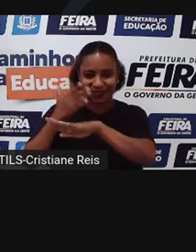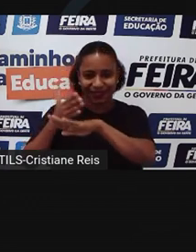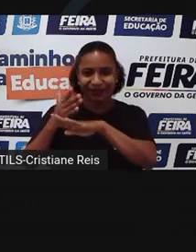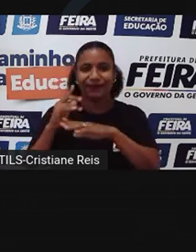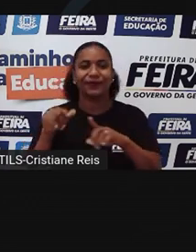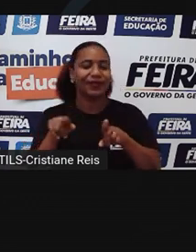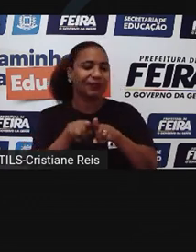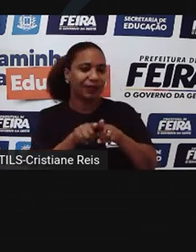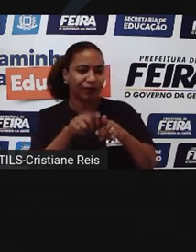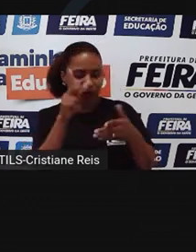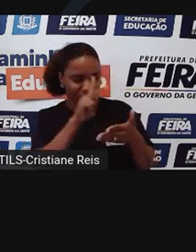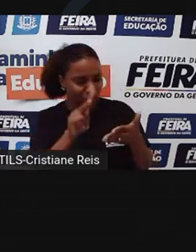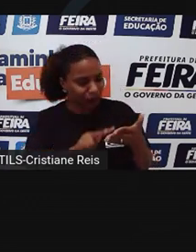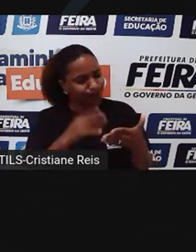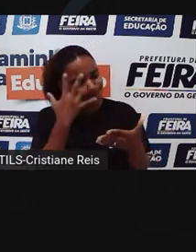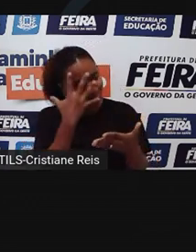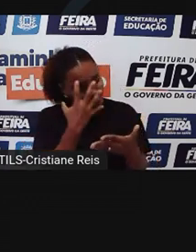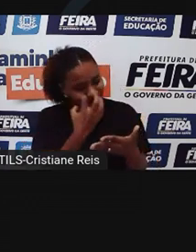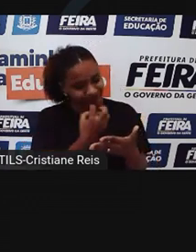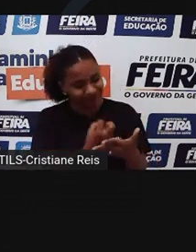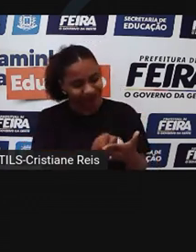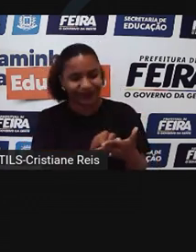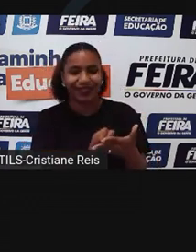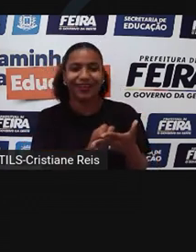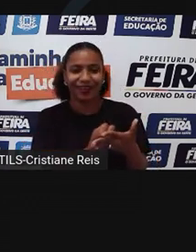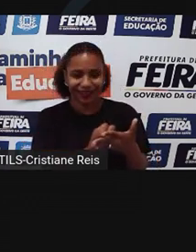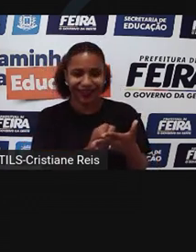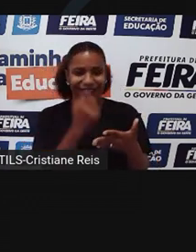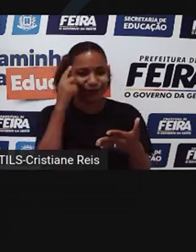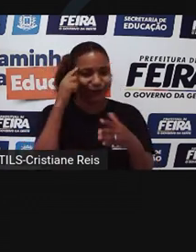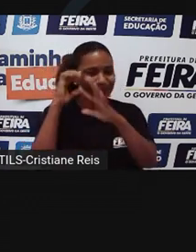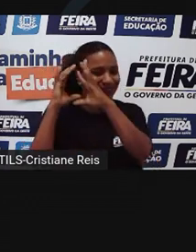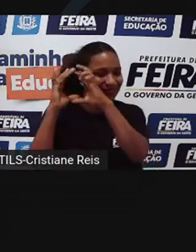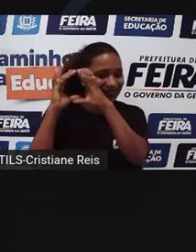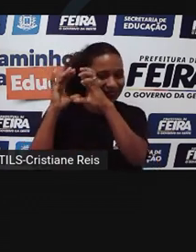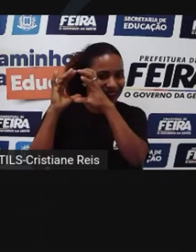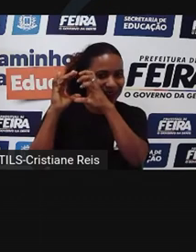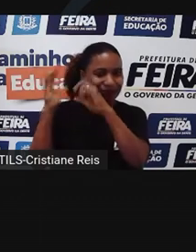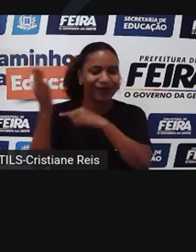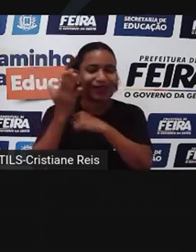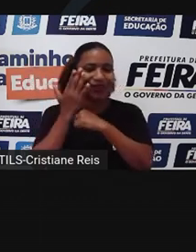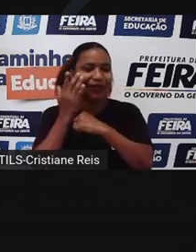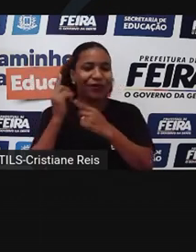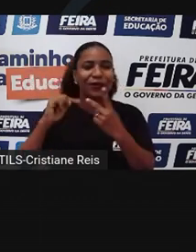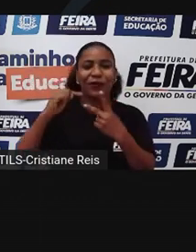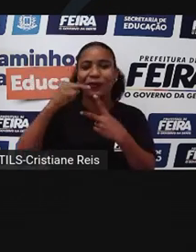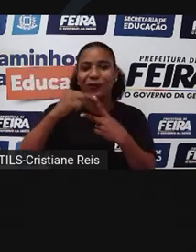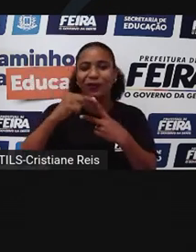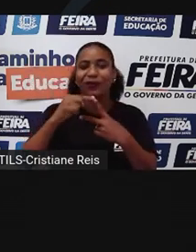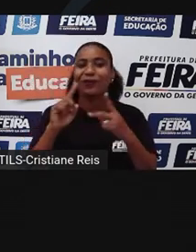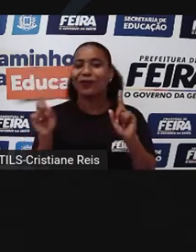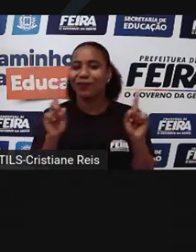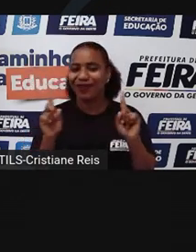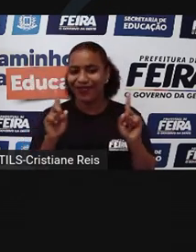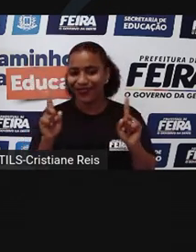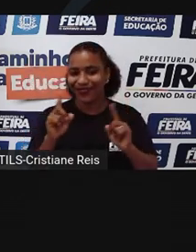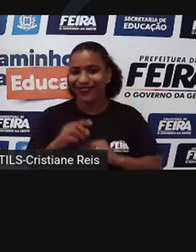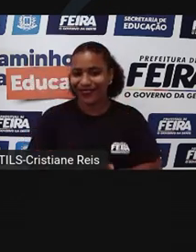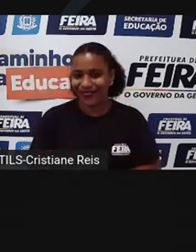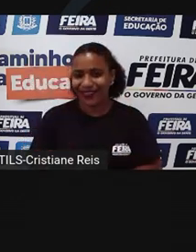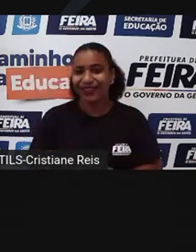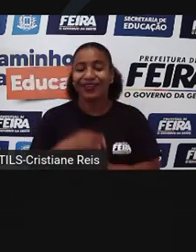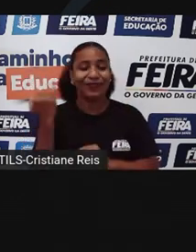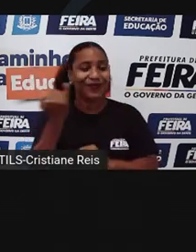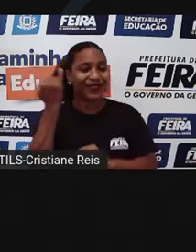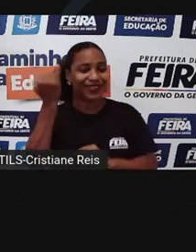aumenta a conectividade no cérebro e melhora a função cerebral. E aí, qual você prefere? Por isso é importante estimularmos a